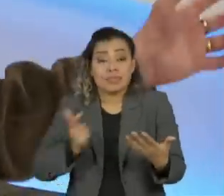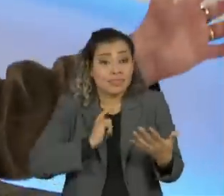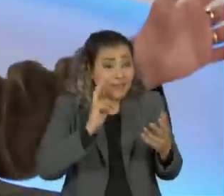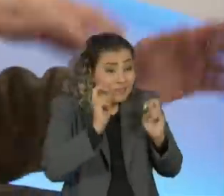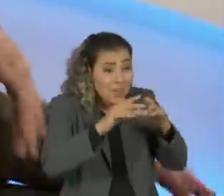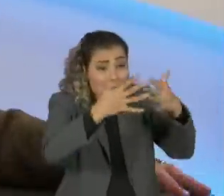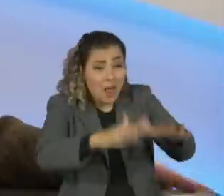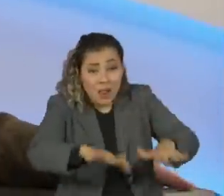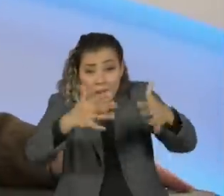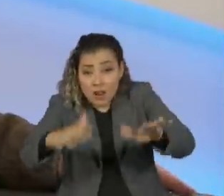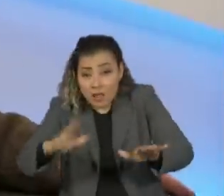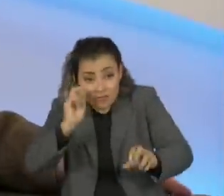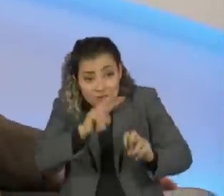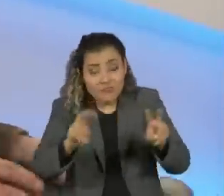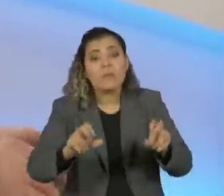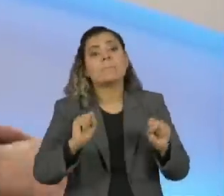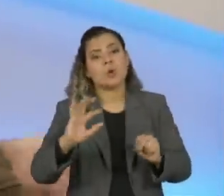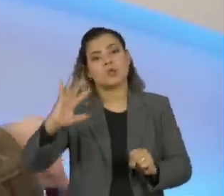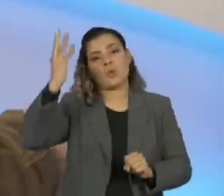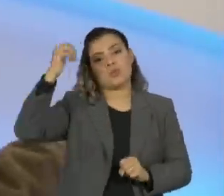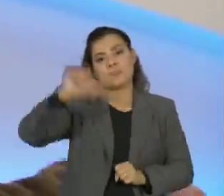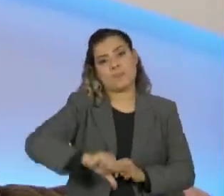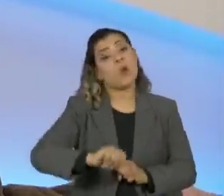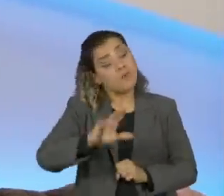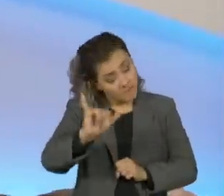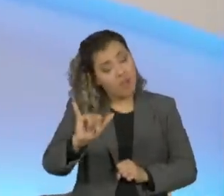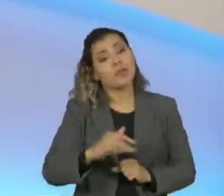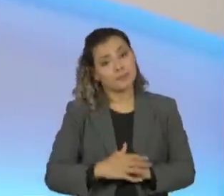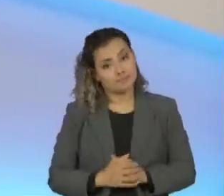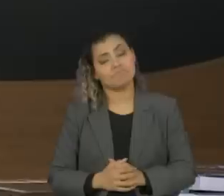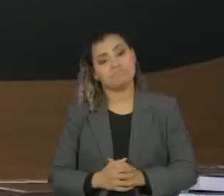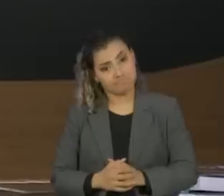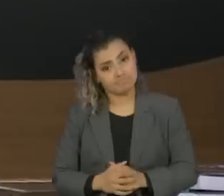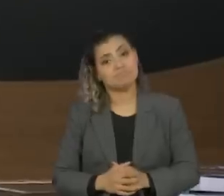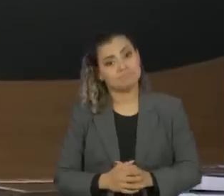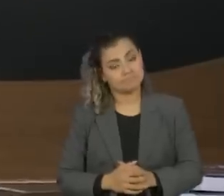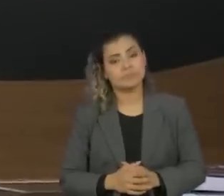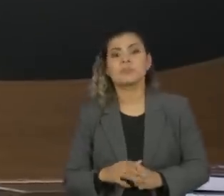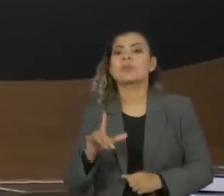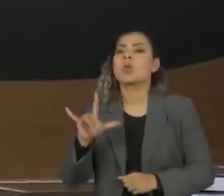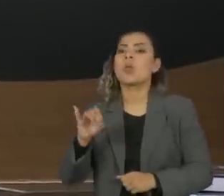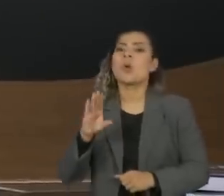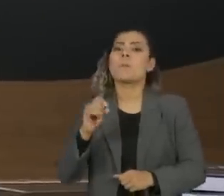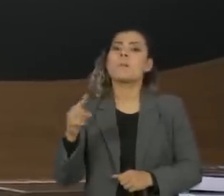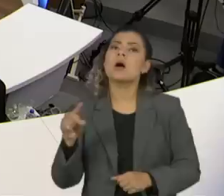desgraças que estão, coisas bem piores podem acontecer. Lobão, Mário, quer fazer a última... Lobão,